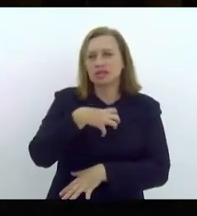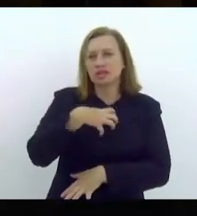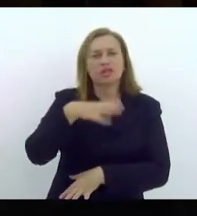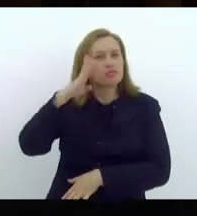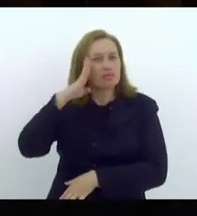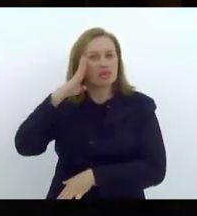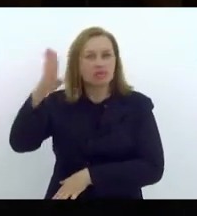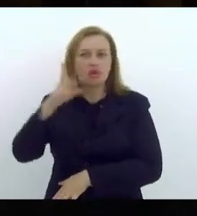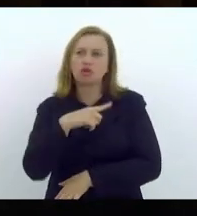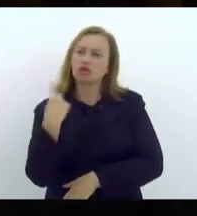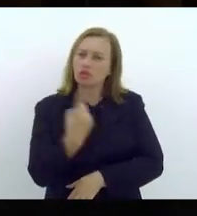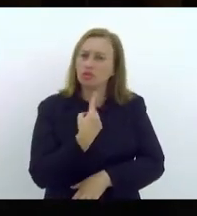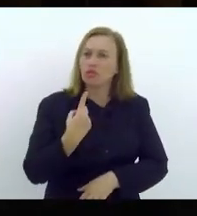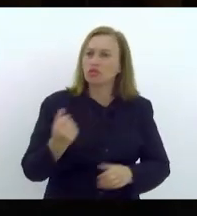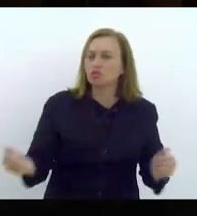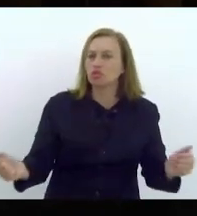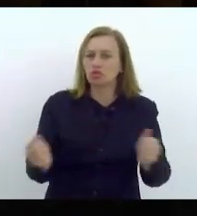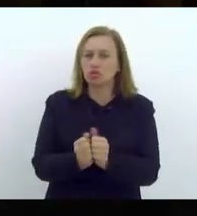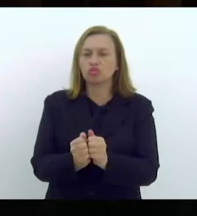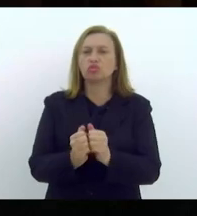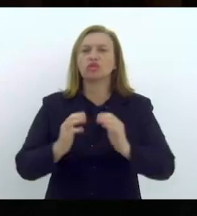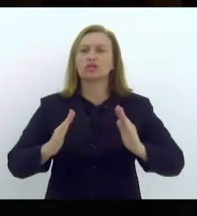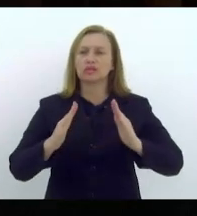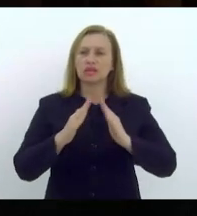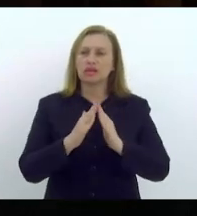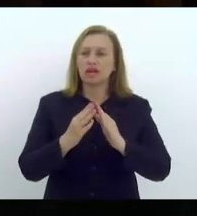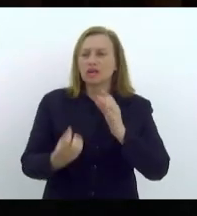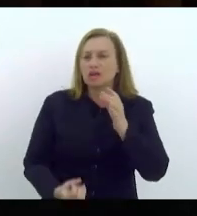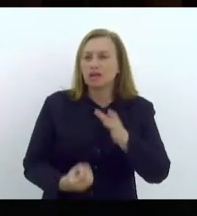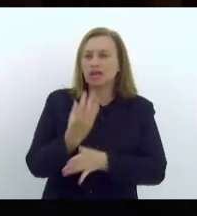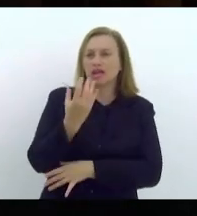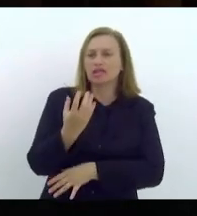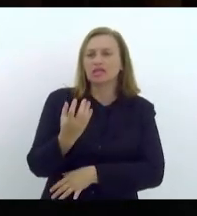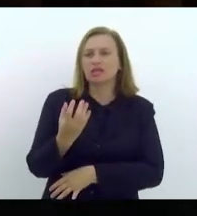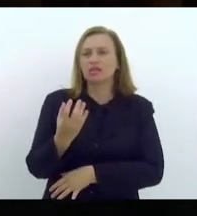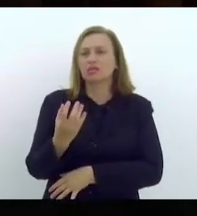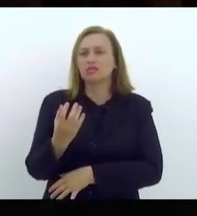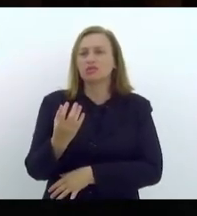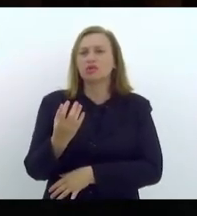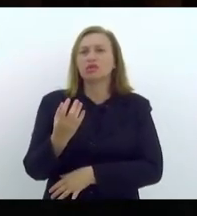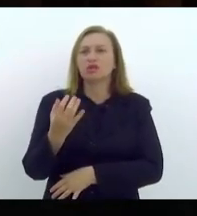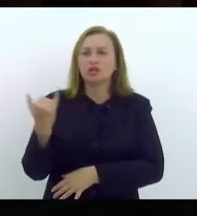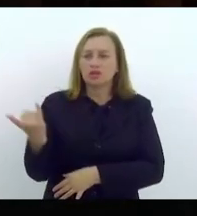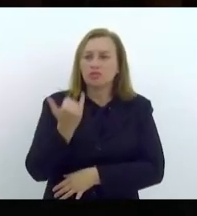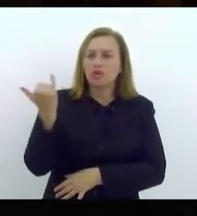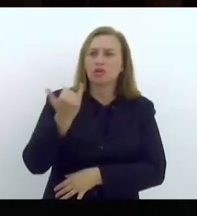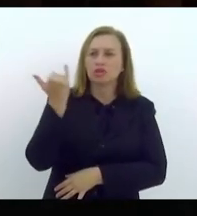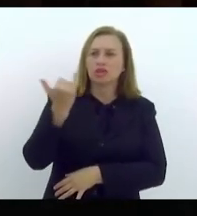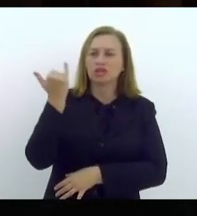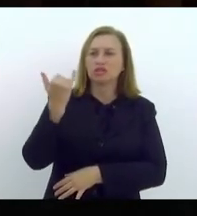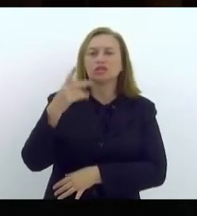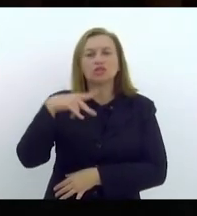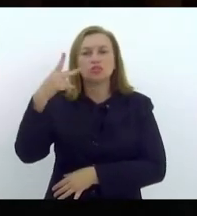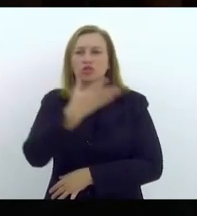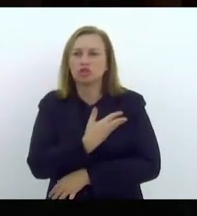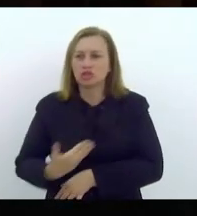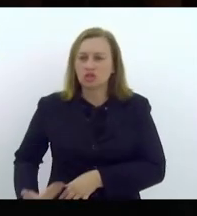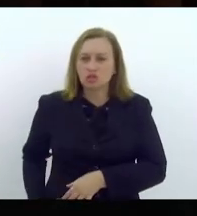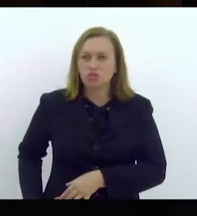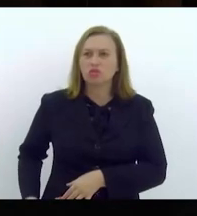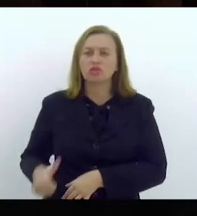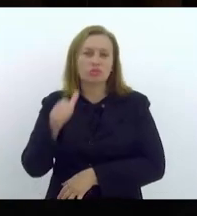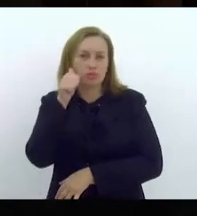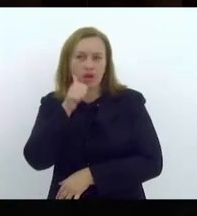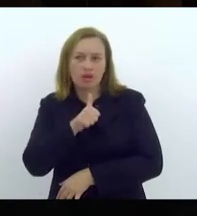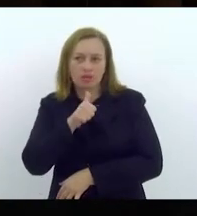possa construir aqui nessa Casa um consenso tão importante de que políticas públicas para as